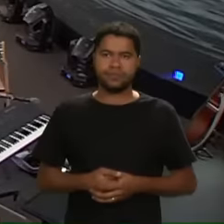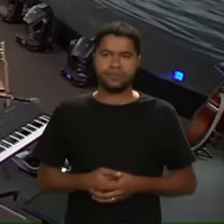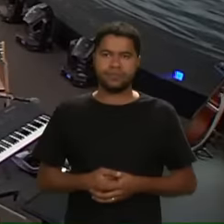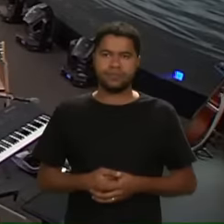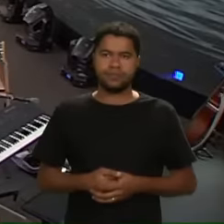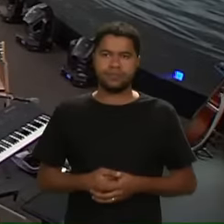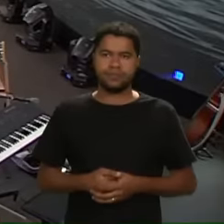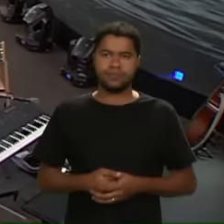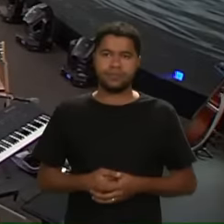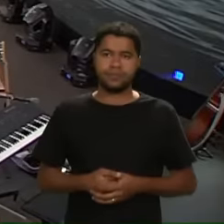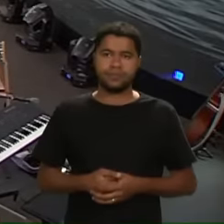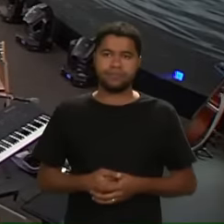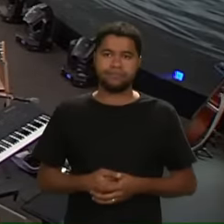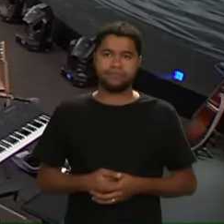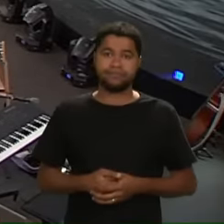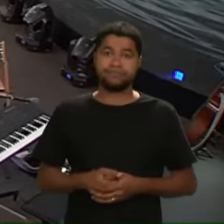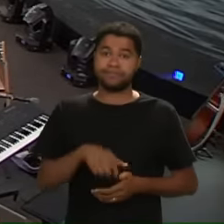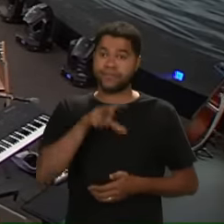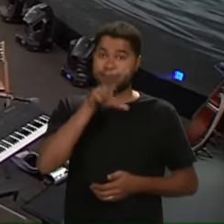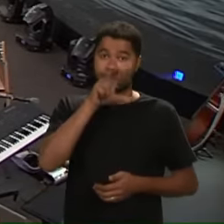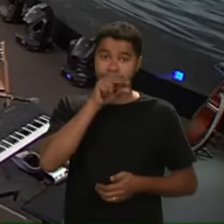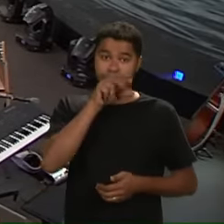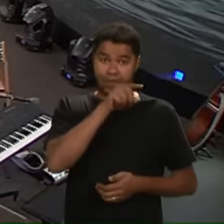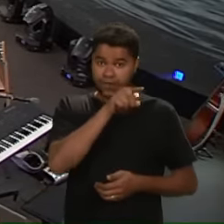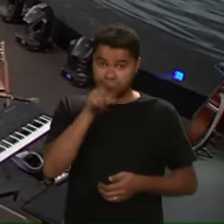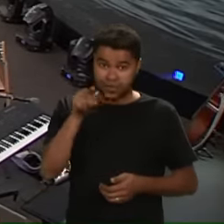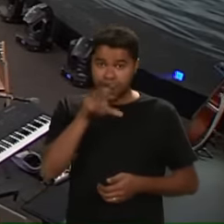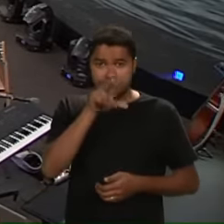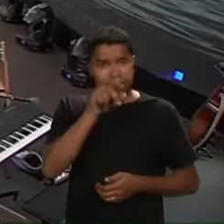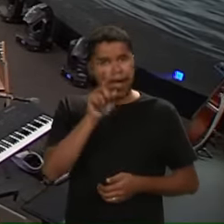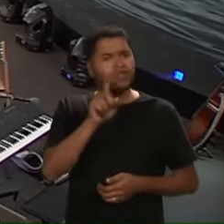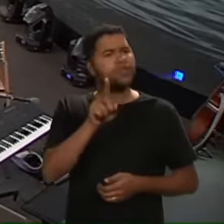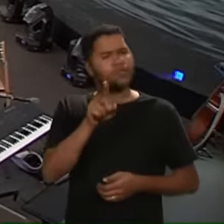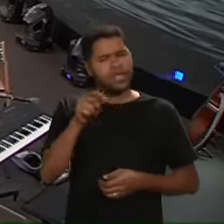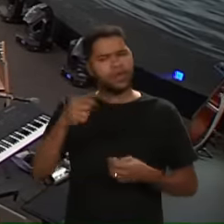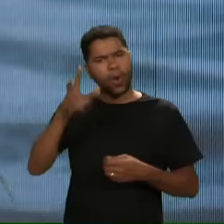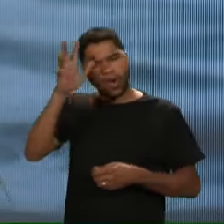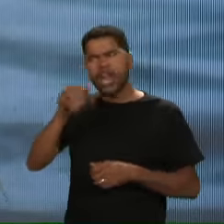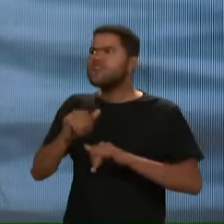Você não é pato Querido Você tem que falar